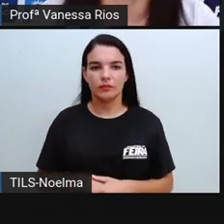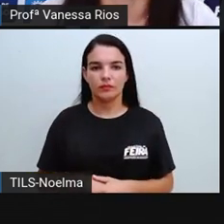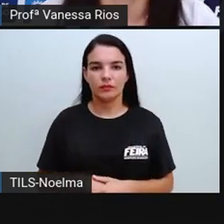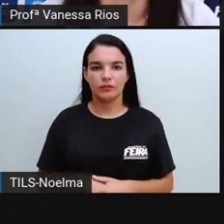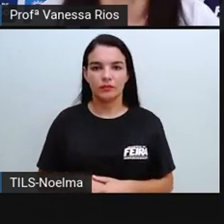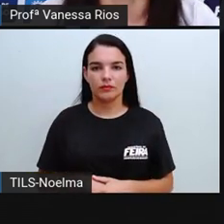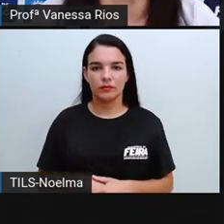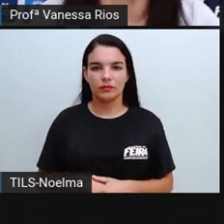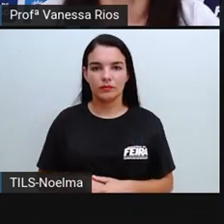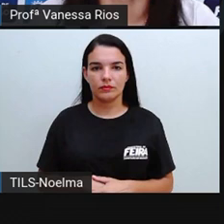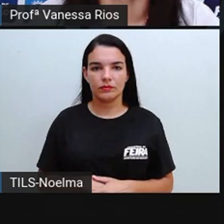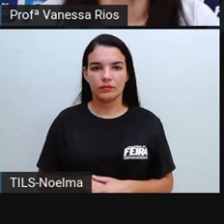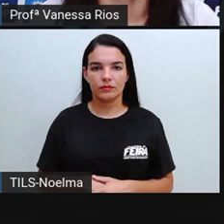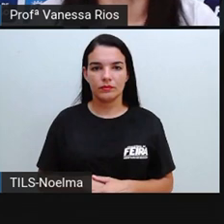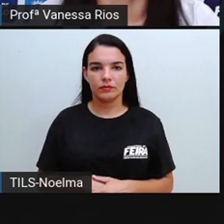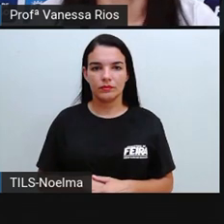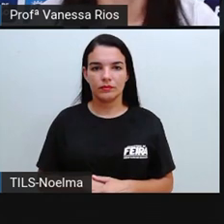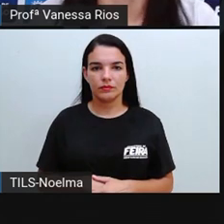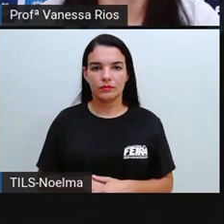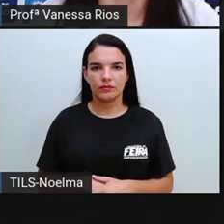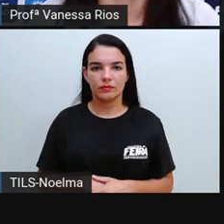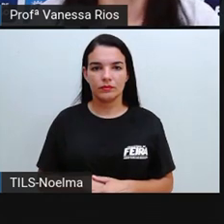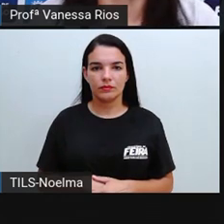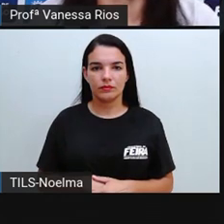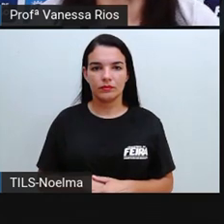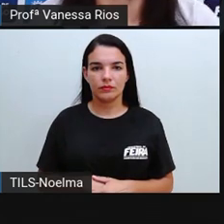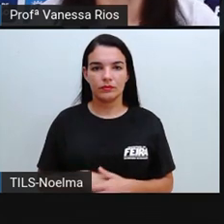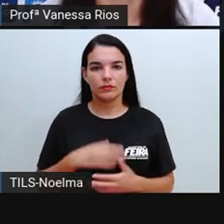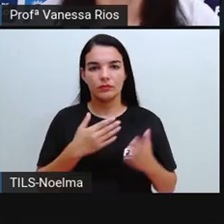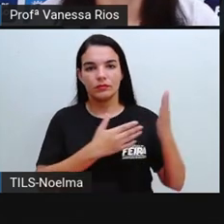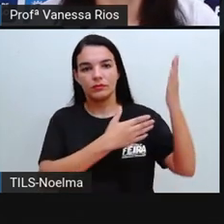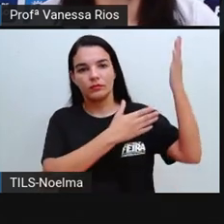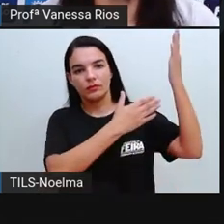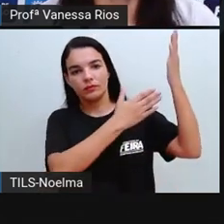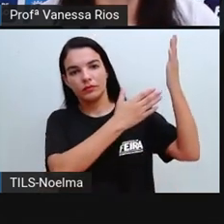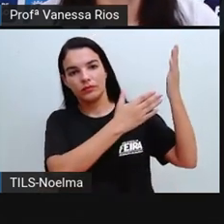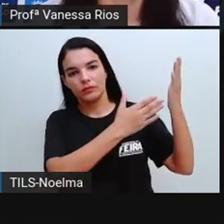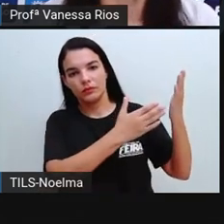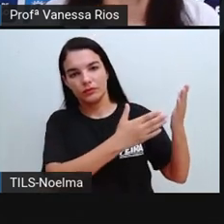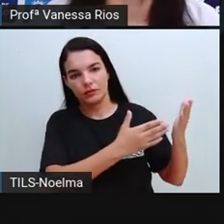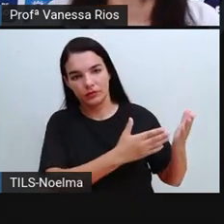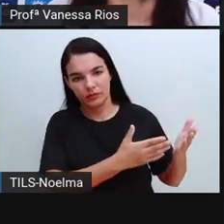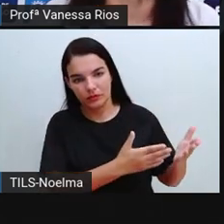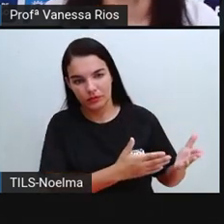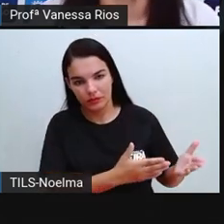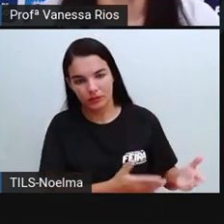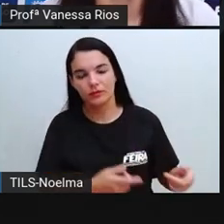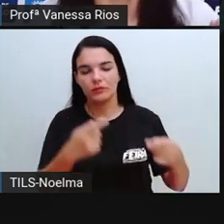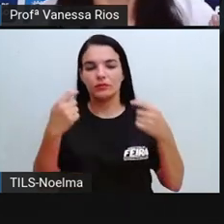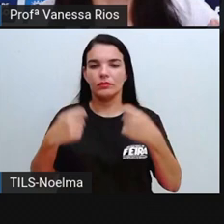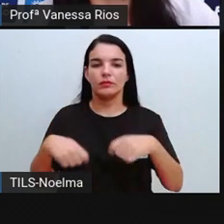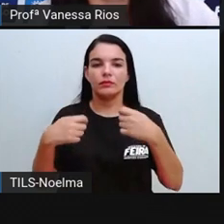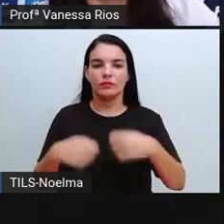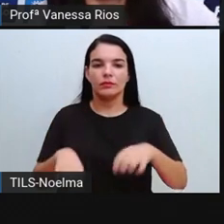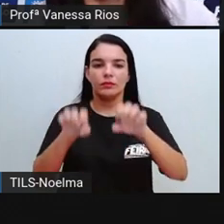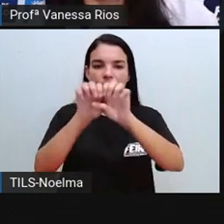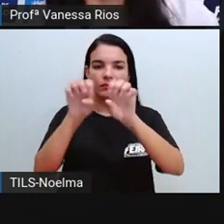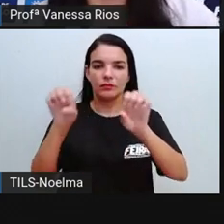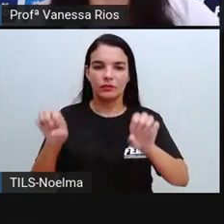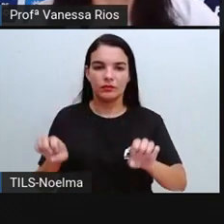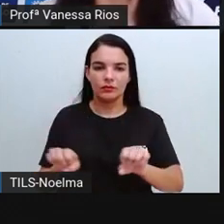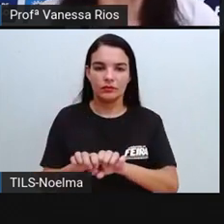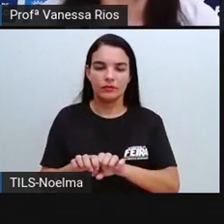entrevista. E aí você vai colocar o tema, a data, o local, por que foi feita a